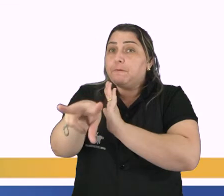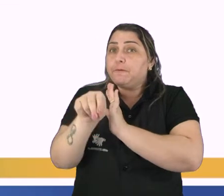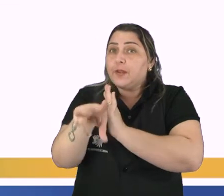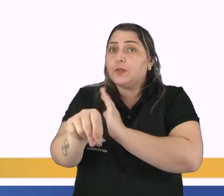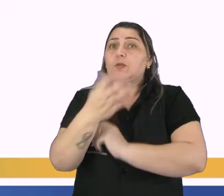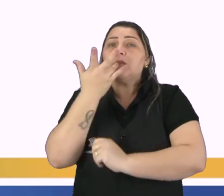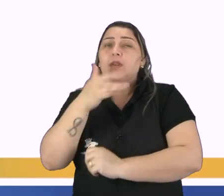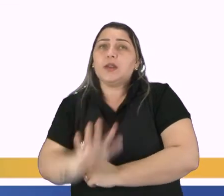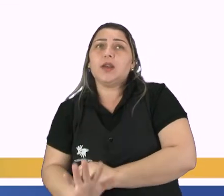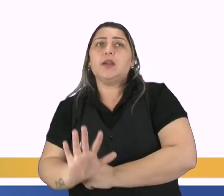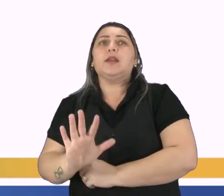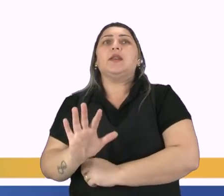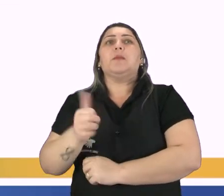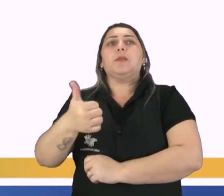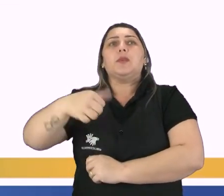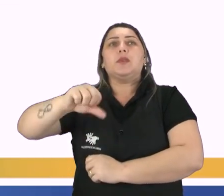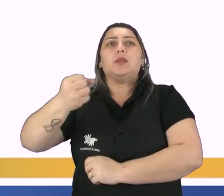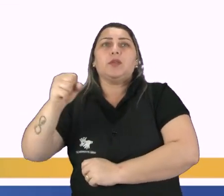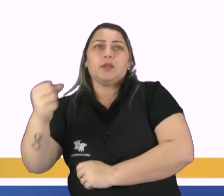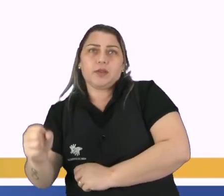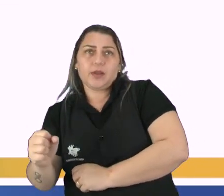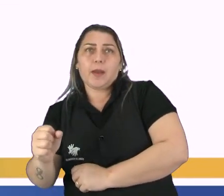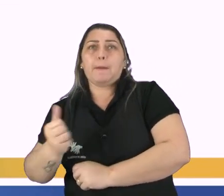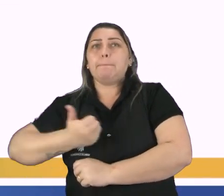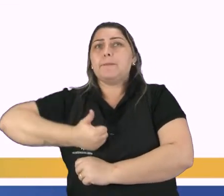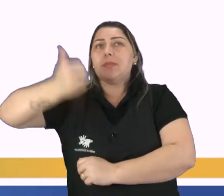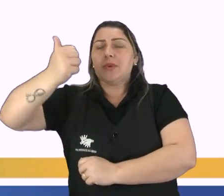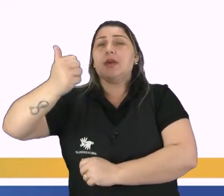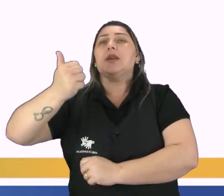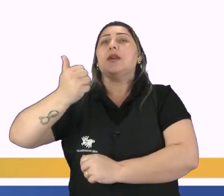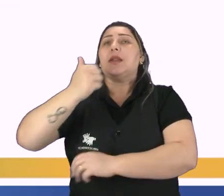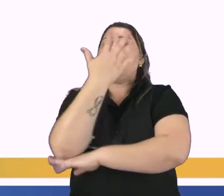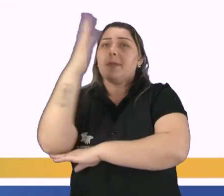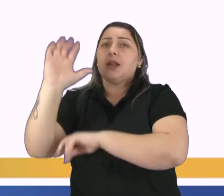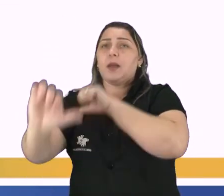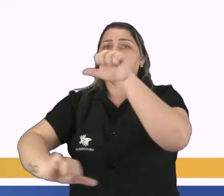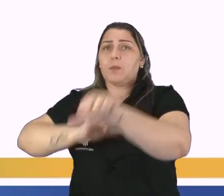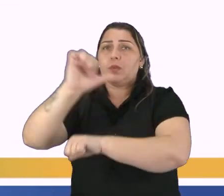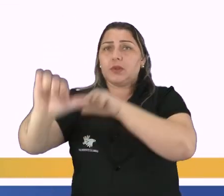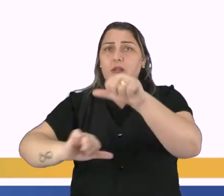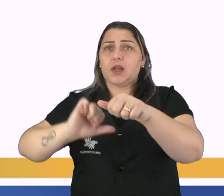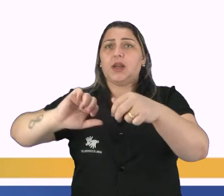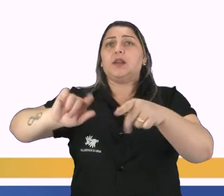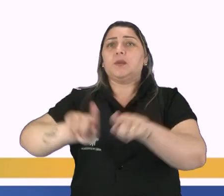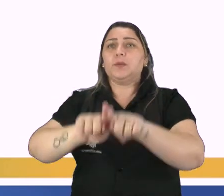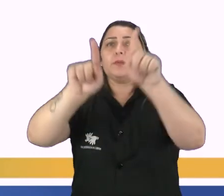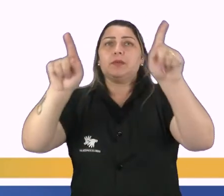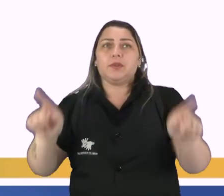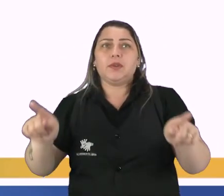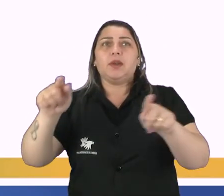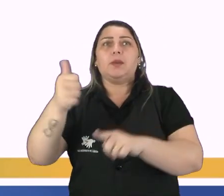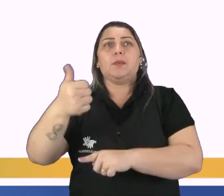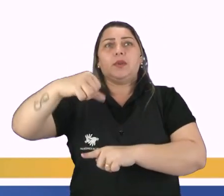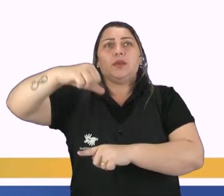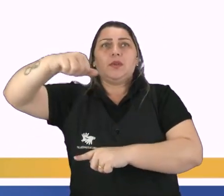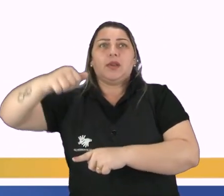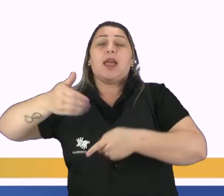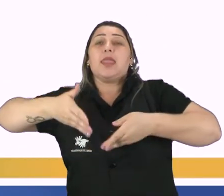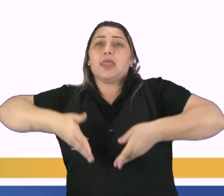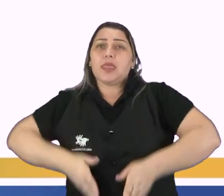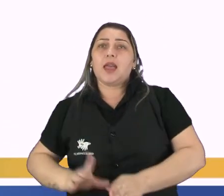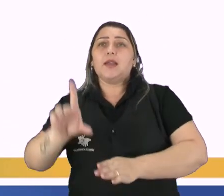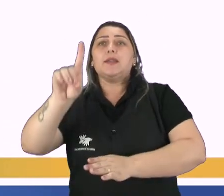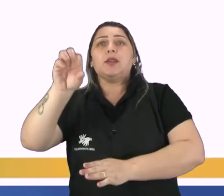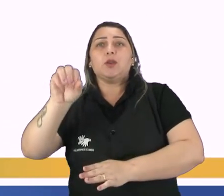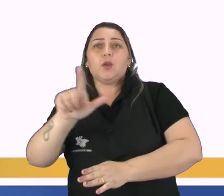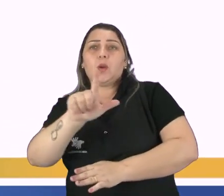1981, obtenção da primeira planta geneticamente modificada. 1997, nasce Dolly,